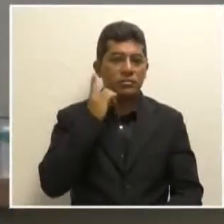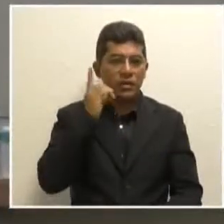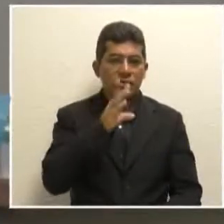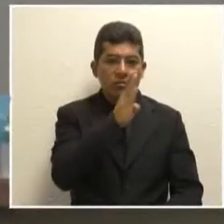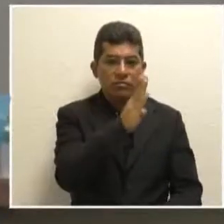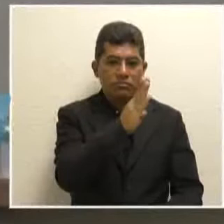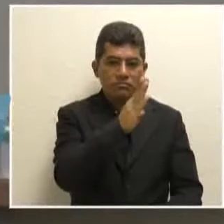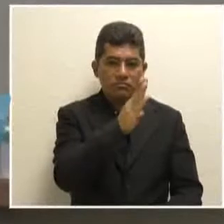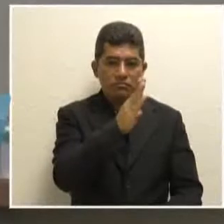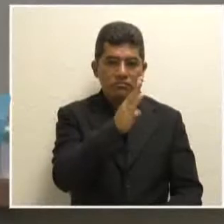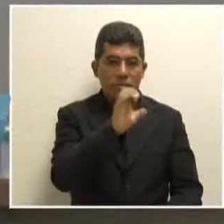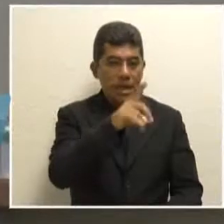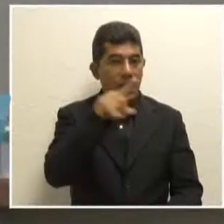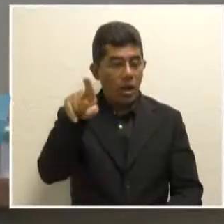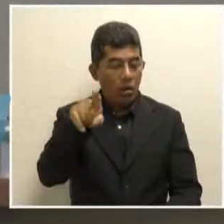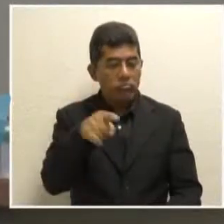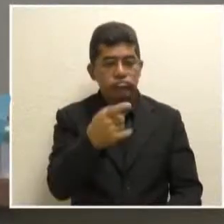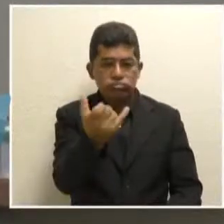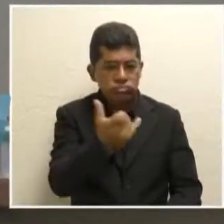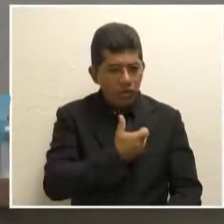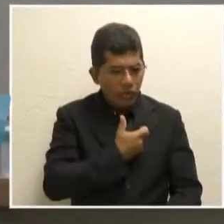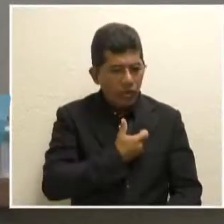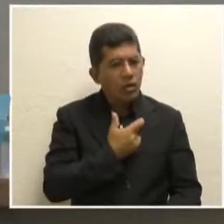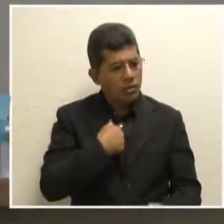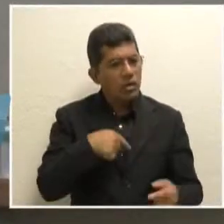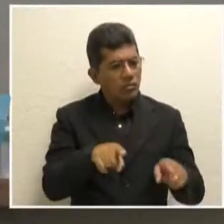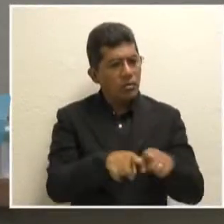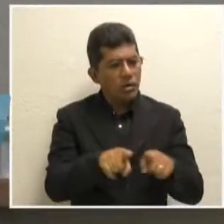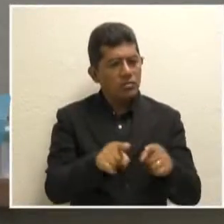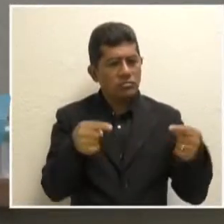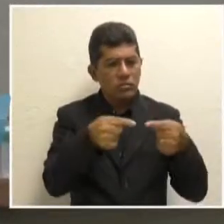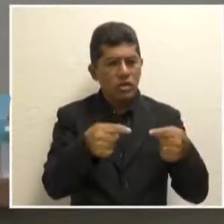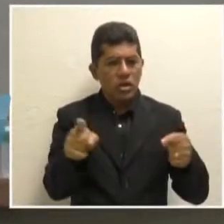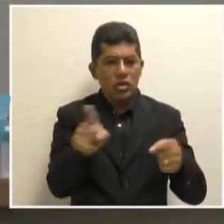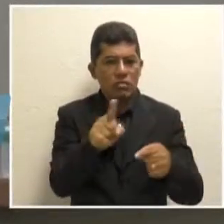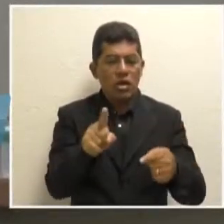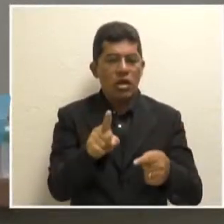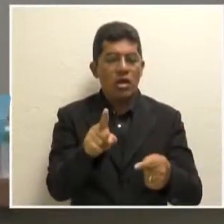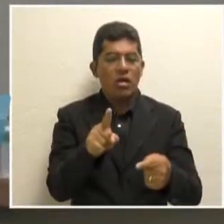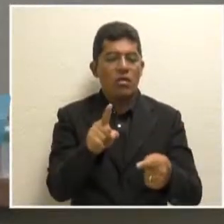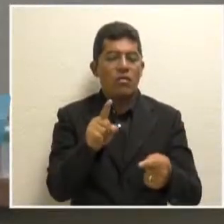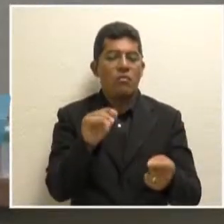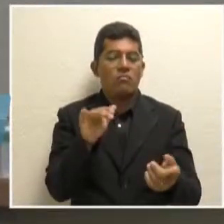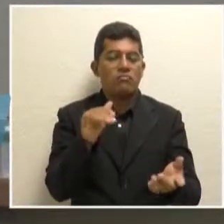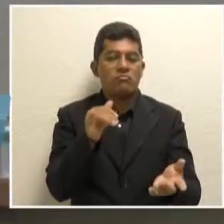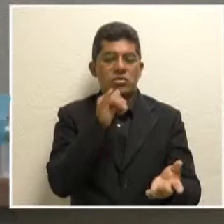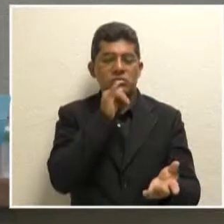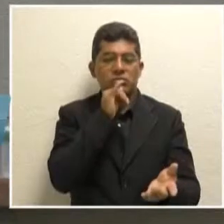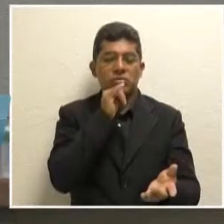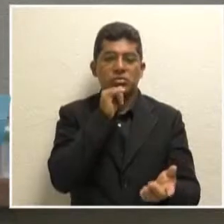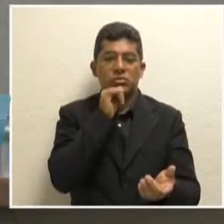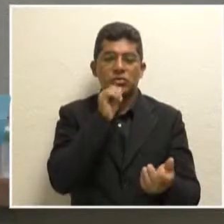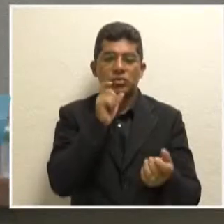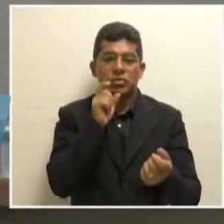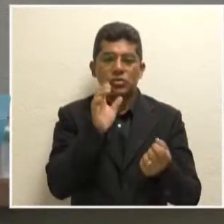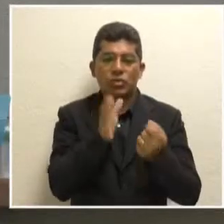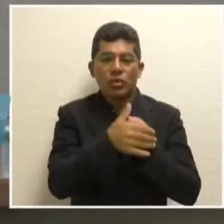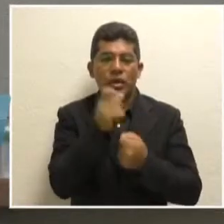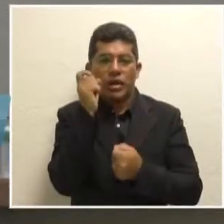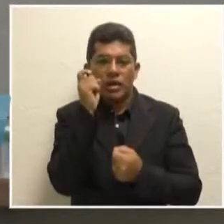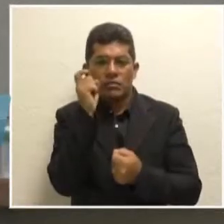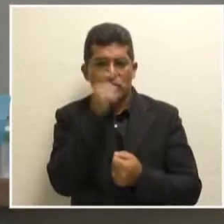faço das suas palavras as minhas também não é para fazer um voo cego não é para omitir informações